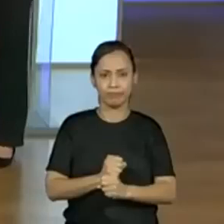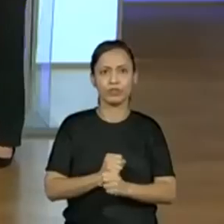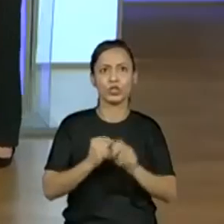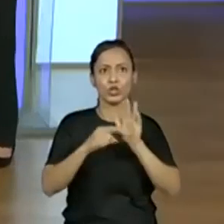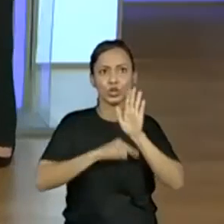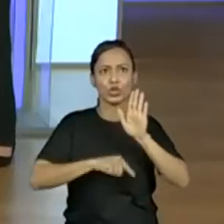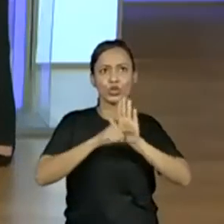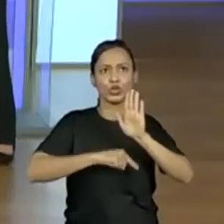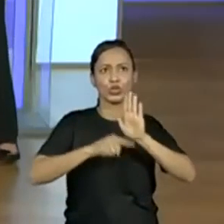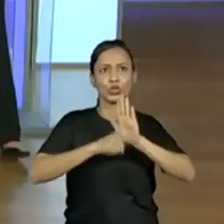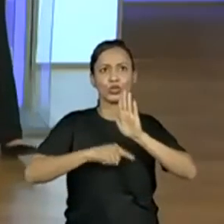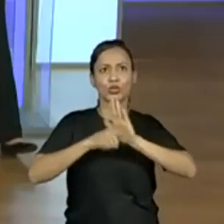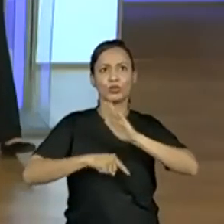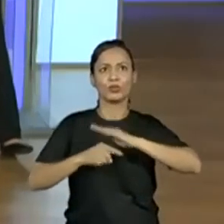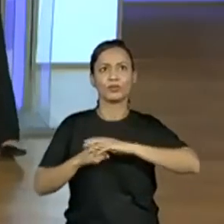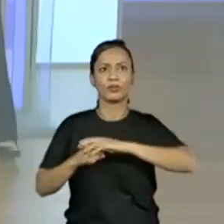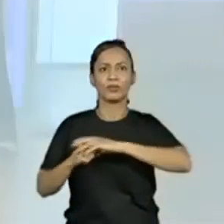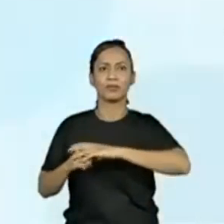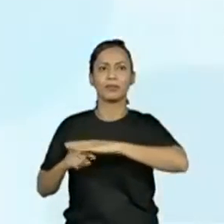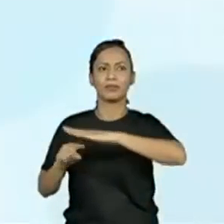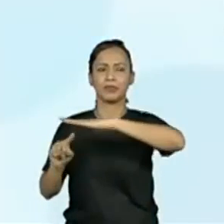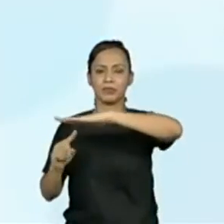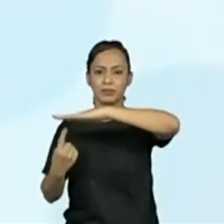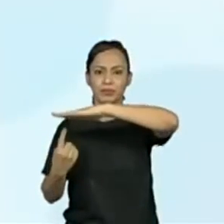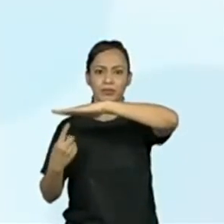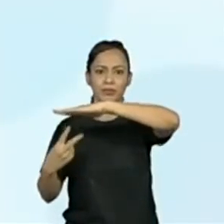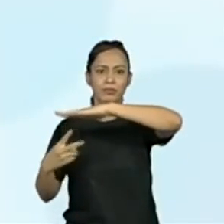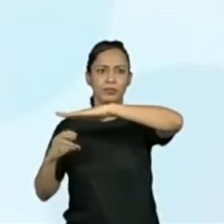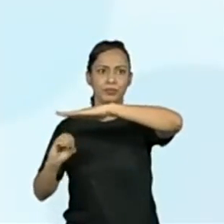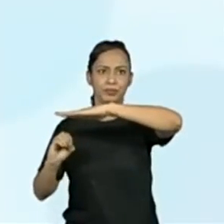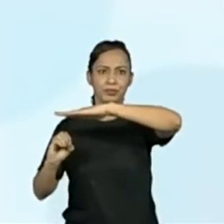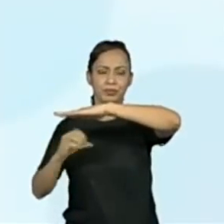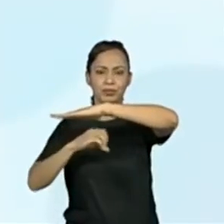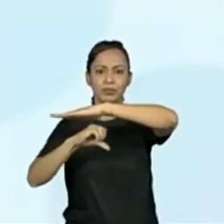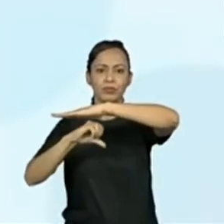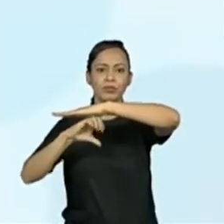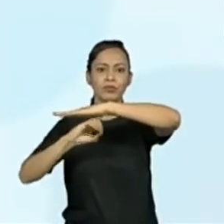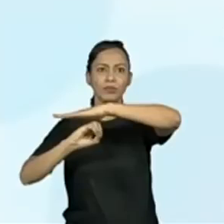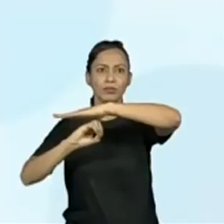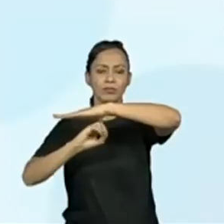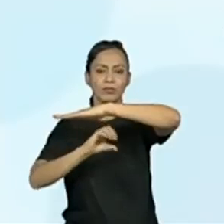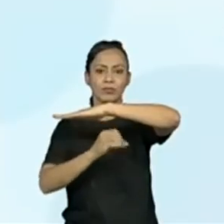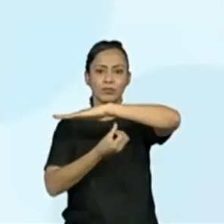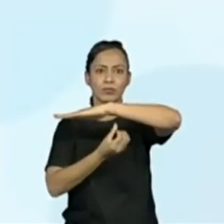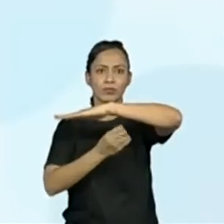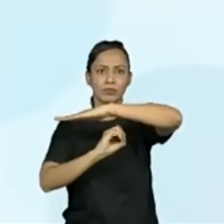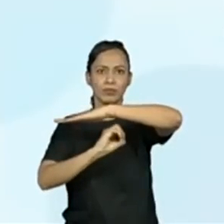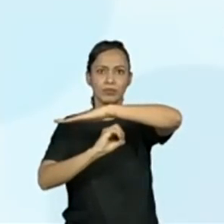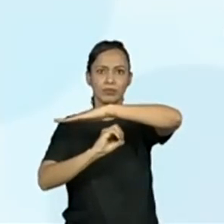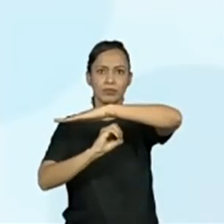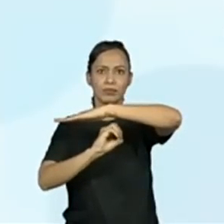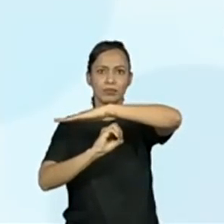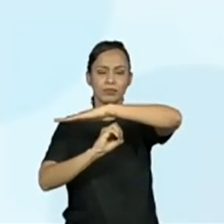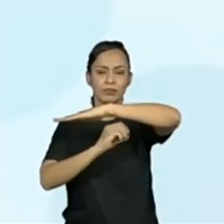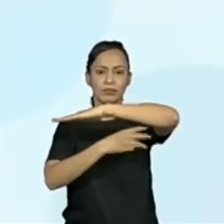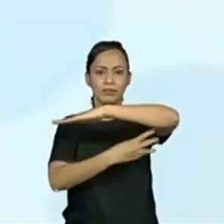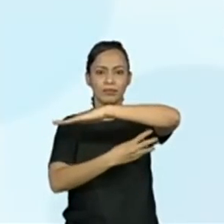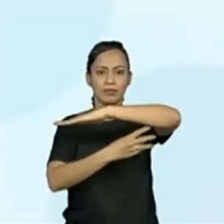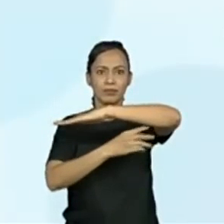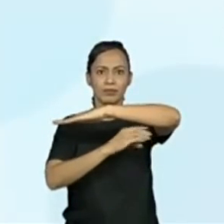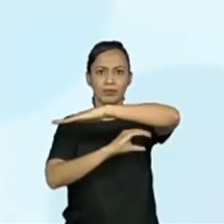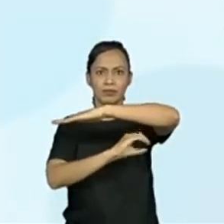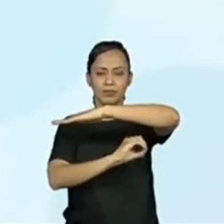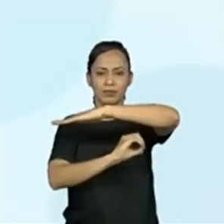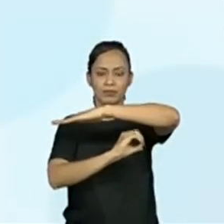120, 90. O que a gente pode afirmar sobre essa sequência que a gente acabou de